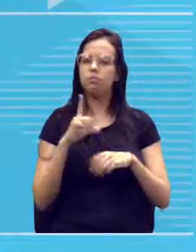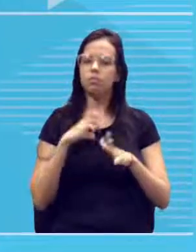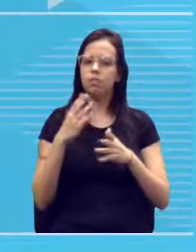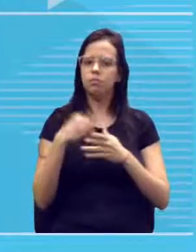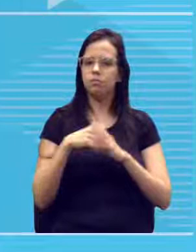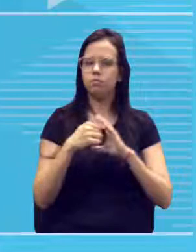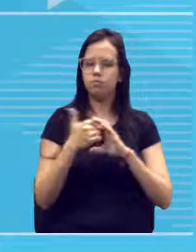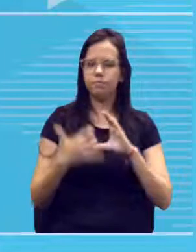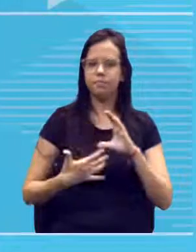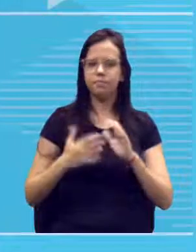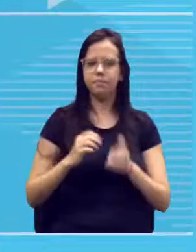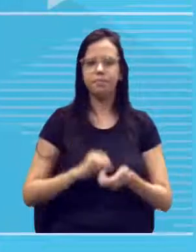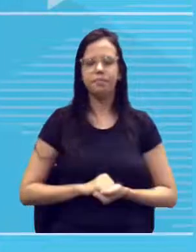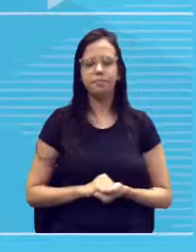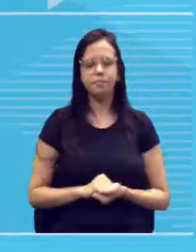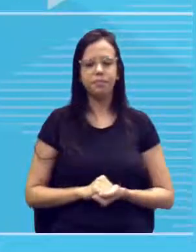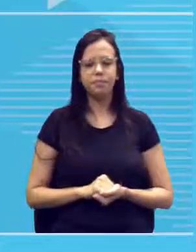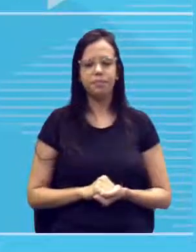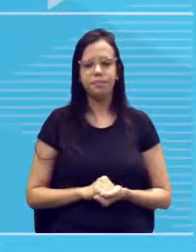característica.